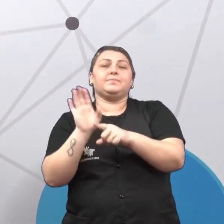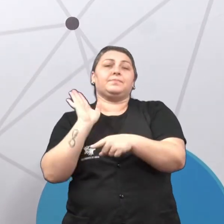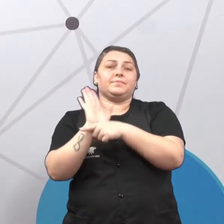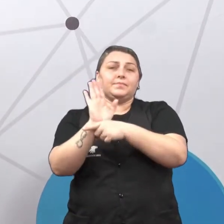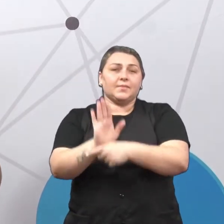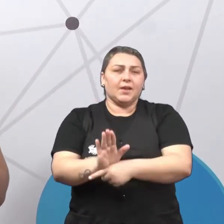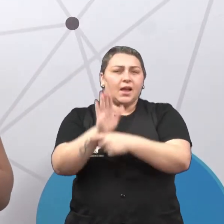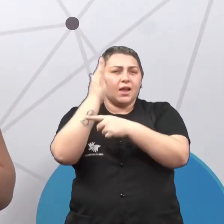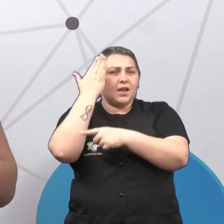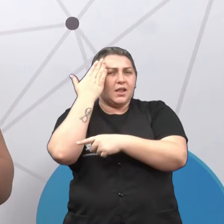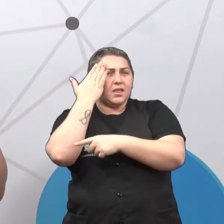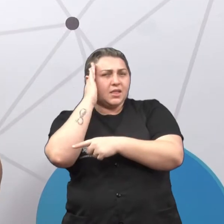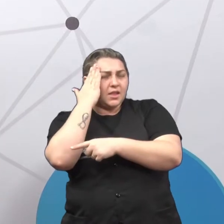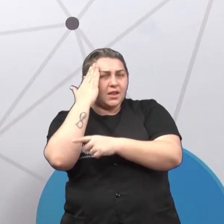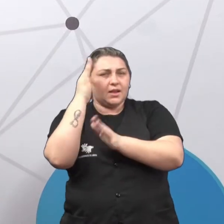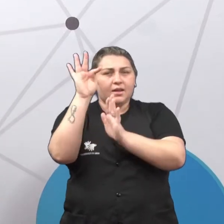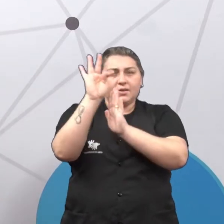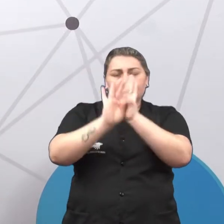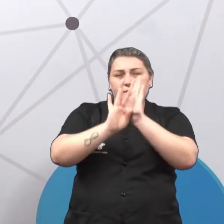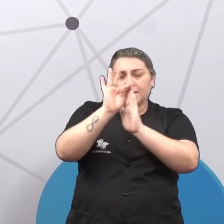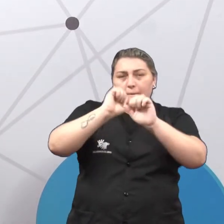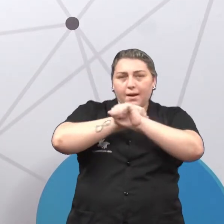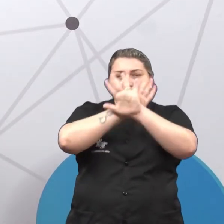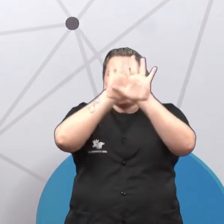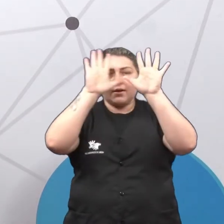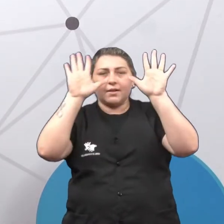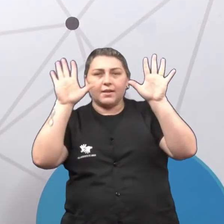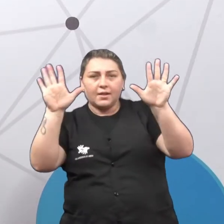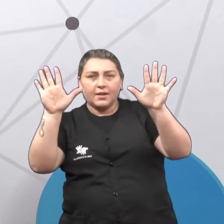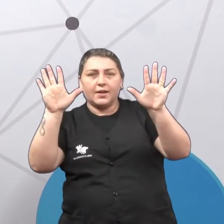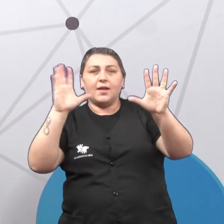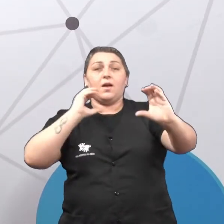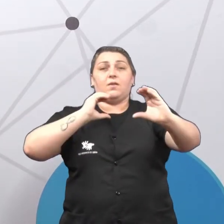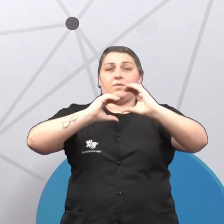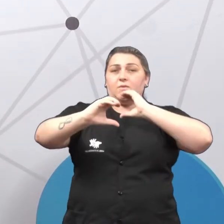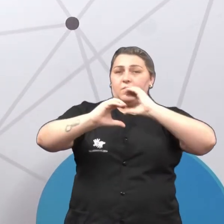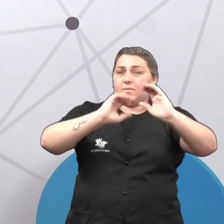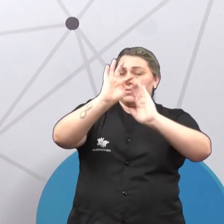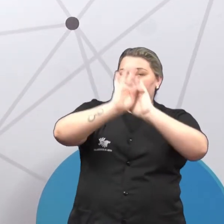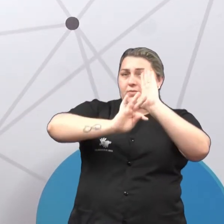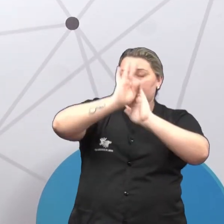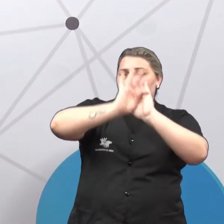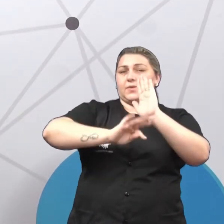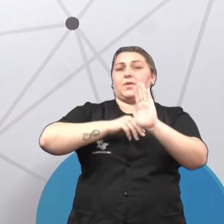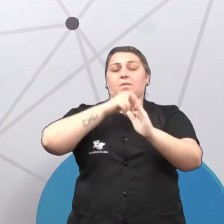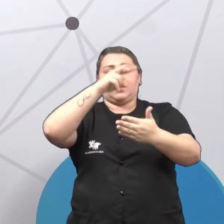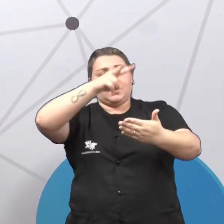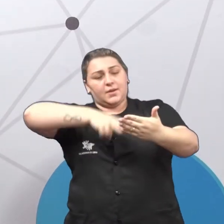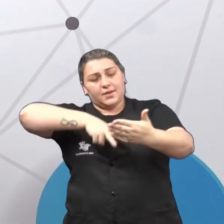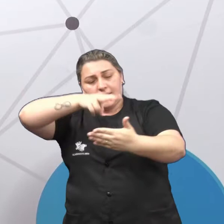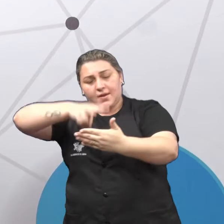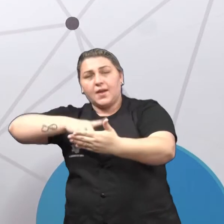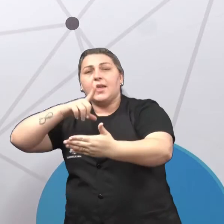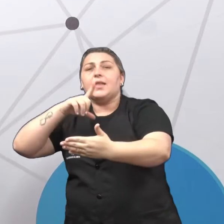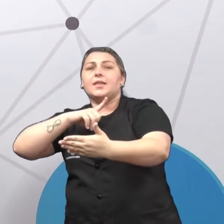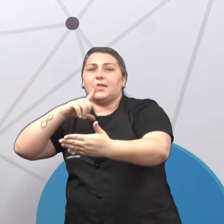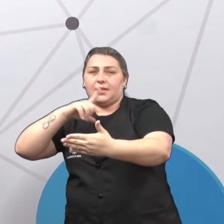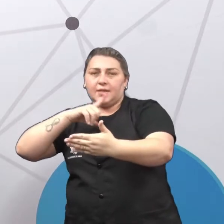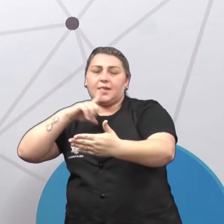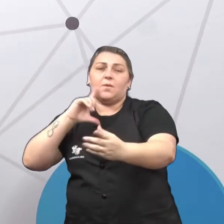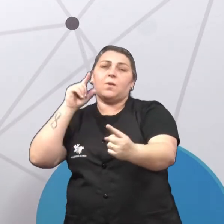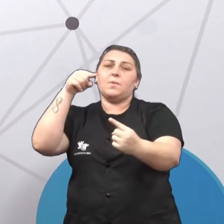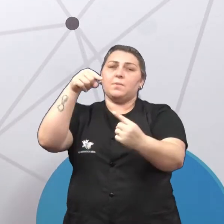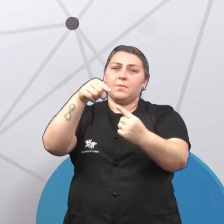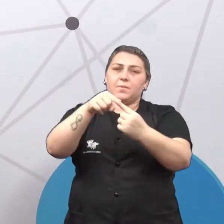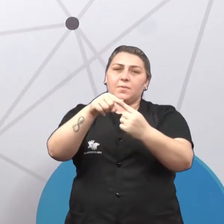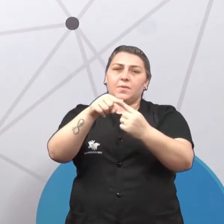interpretar, né? O texto ele também é um fator comunicativo, né? Então, quando eu leio o texto, ele tem uma mensagem, né? Que